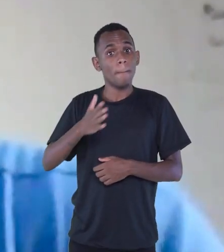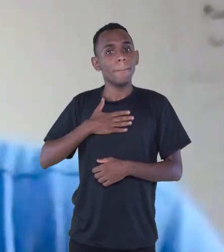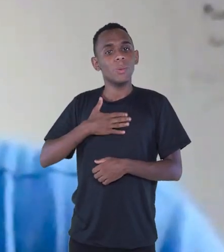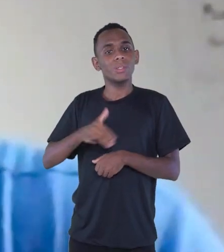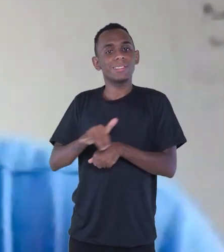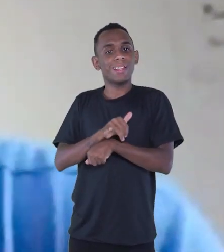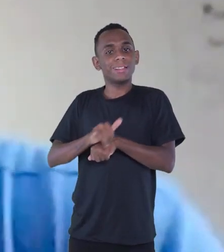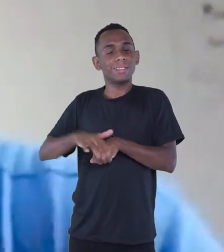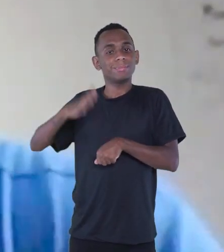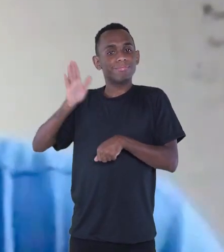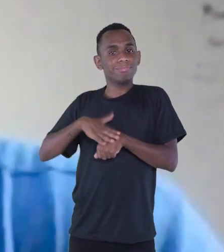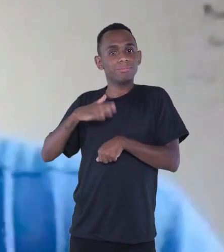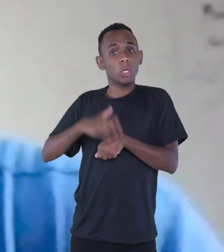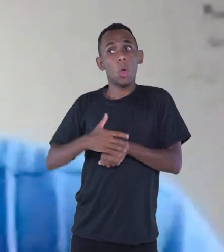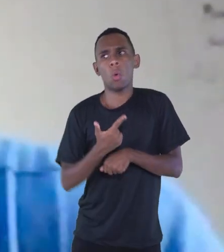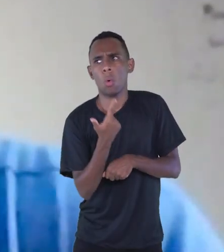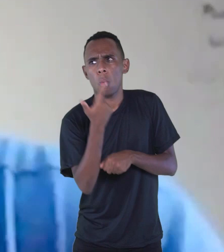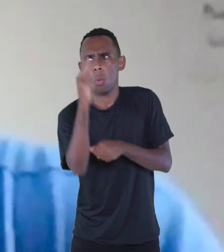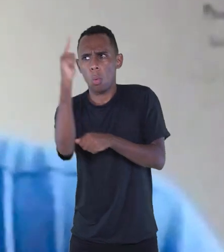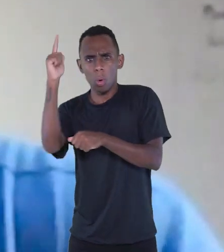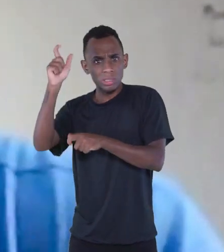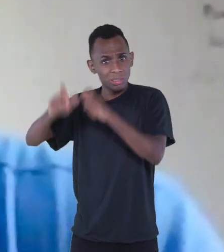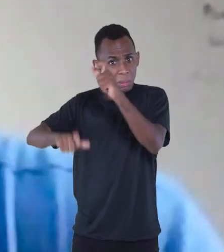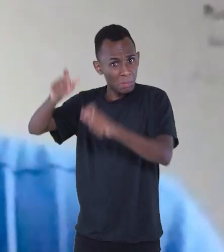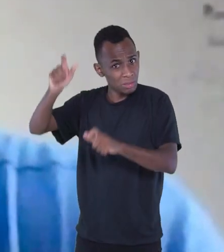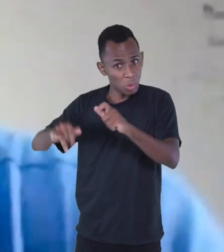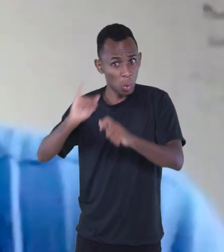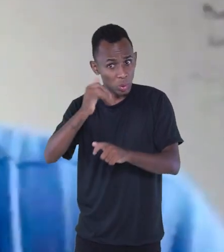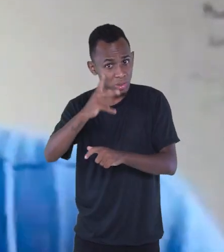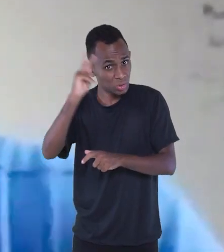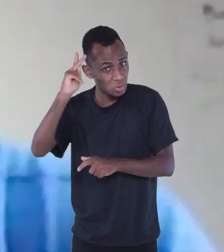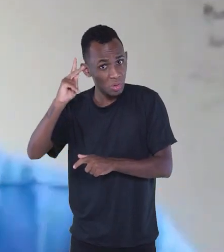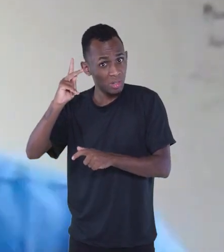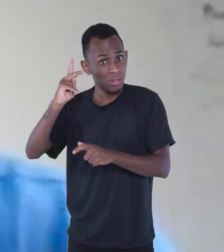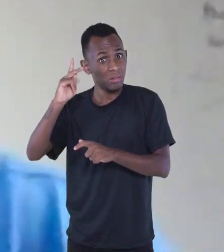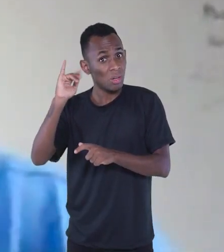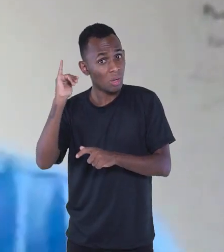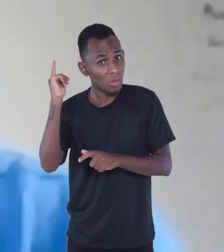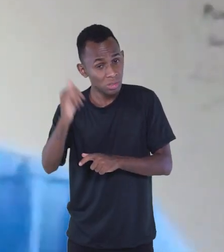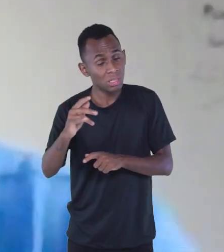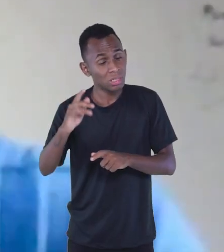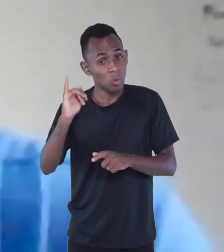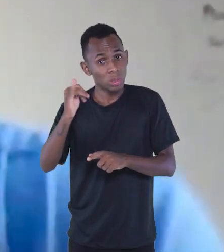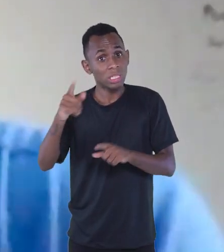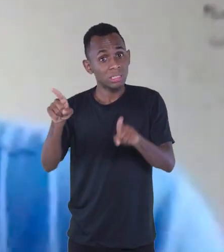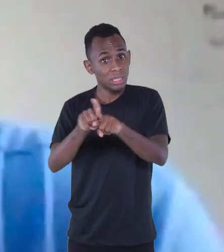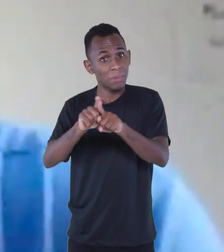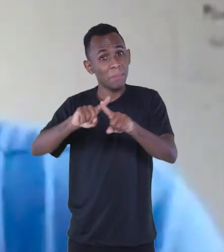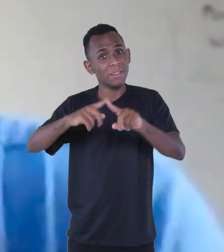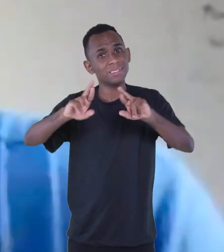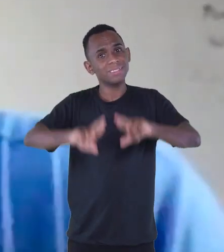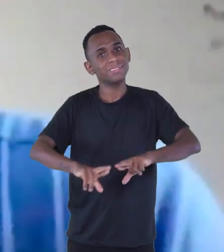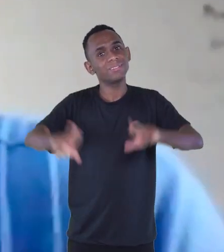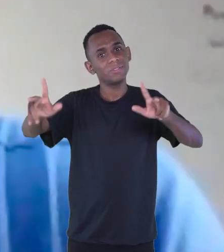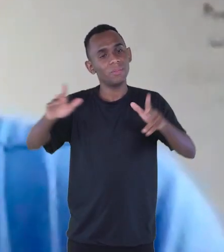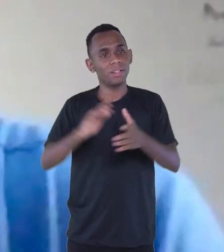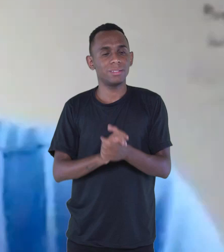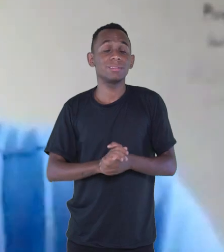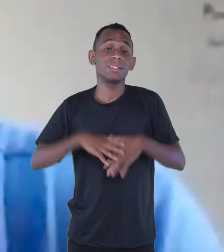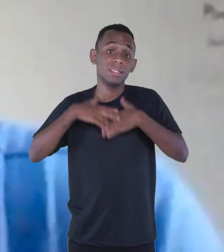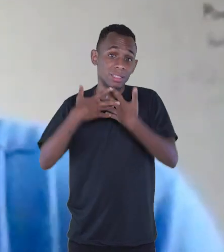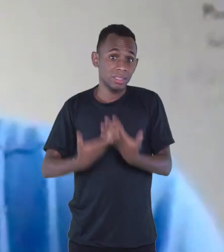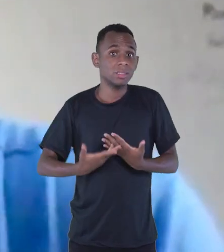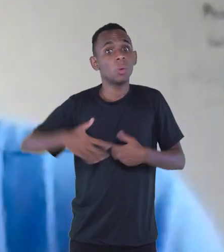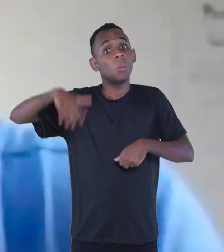contar. Outros contadores vão contar a mesma história, mas não é do mesmo jeito. E a história é a grande vedete